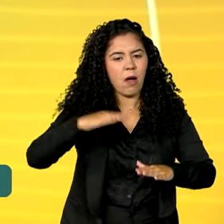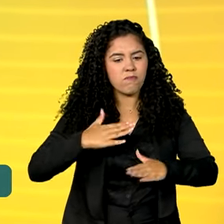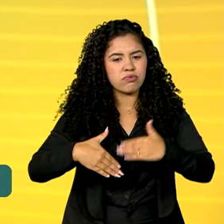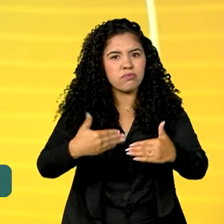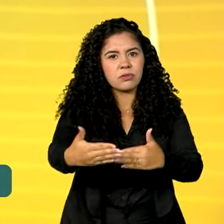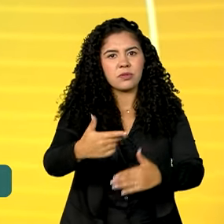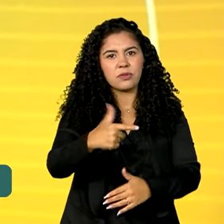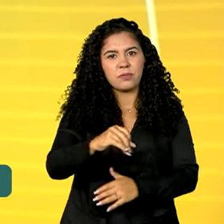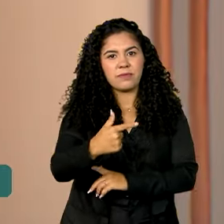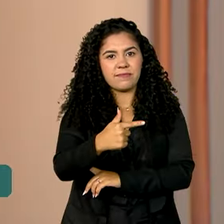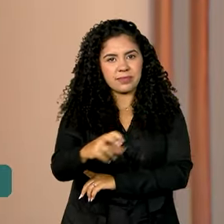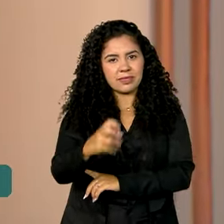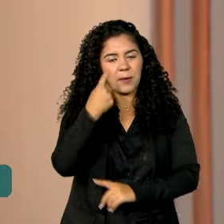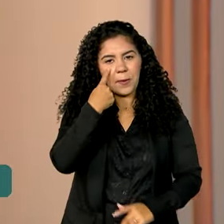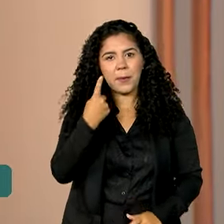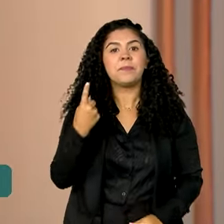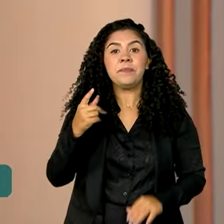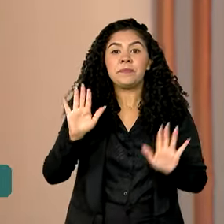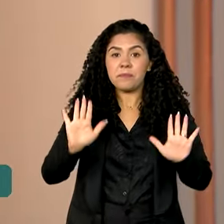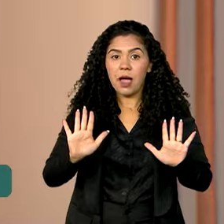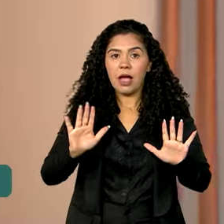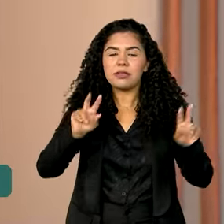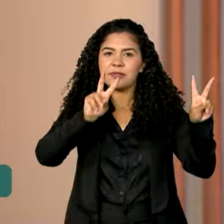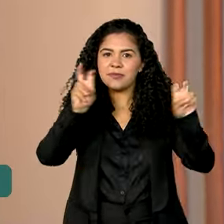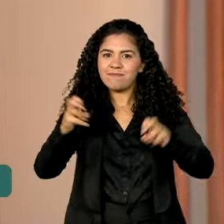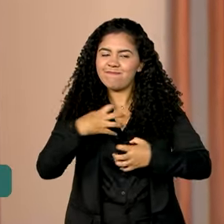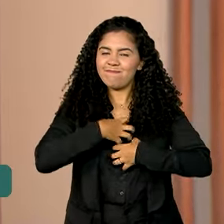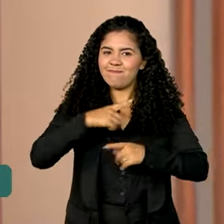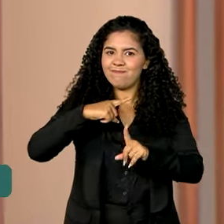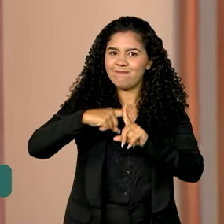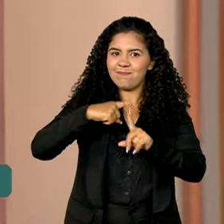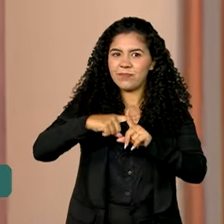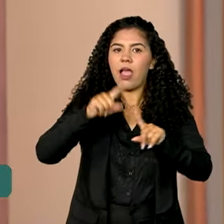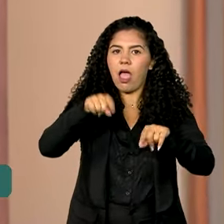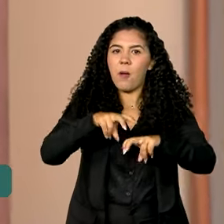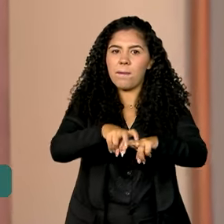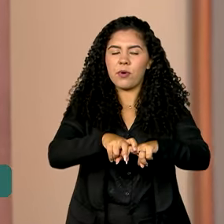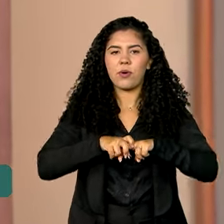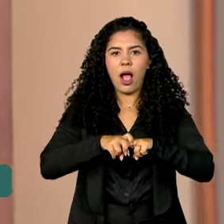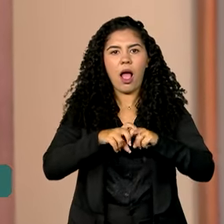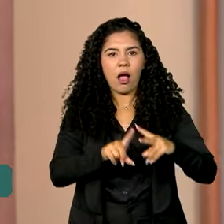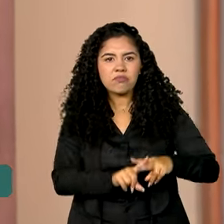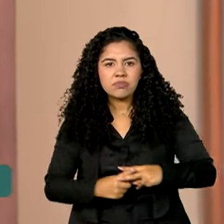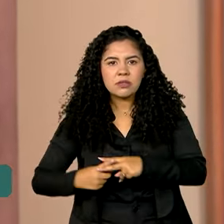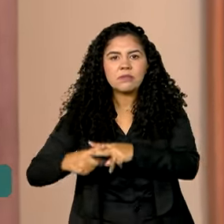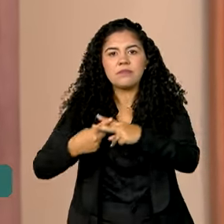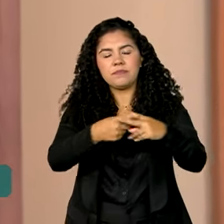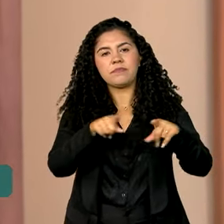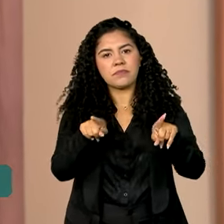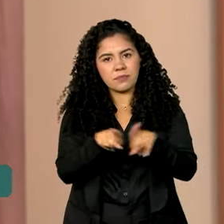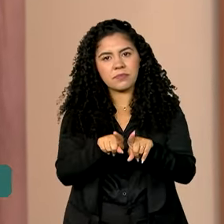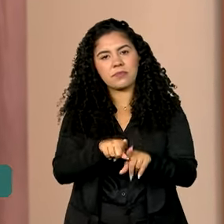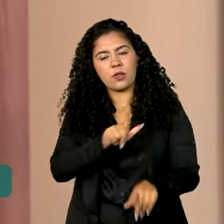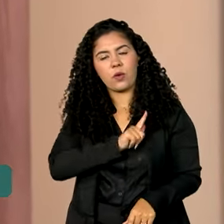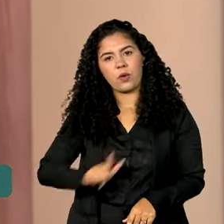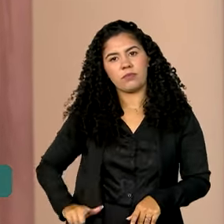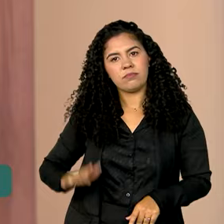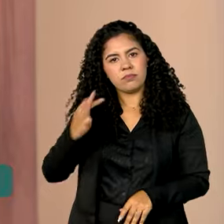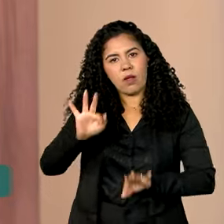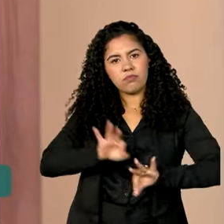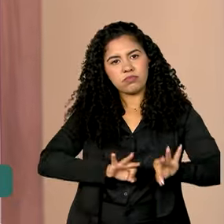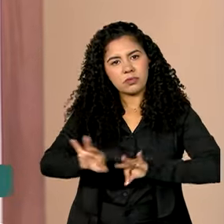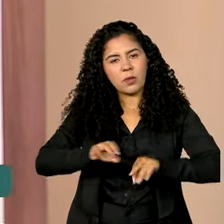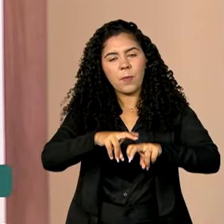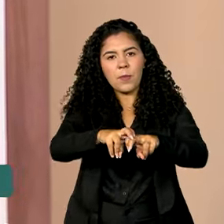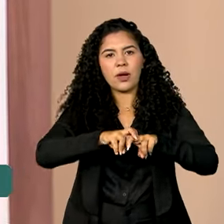para 2025. Parte desse otimismo veio das reformas estruturadas e realizadas pelo governo com